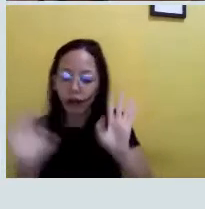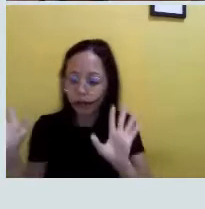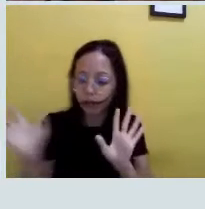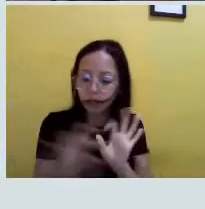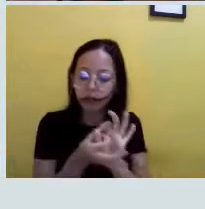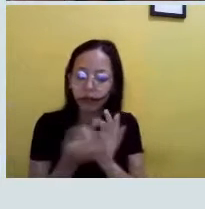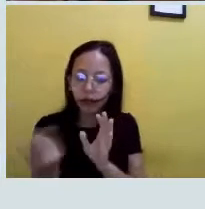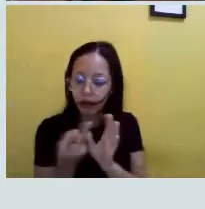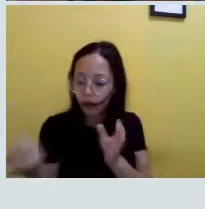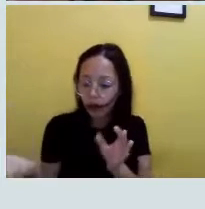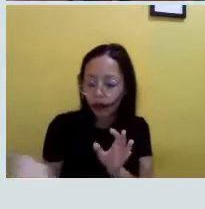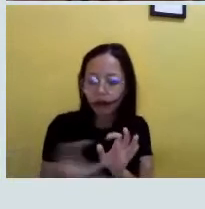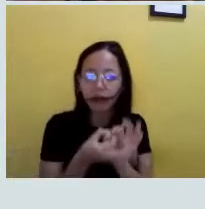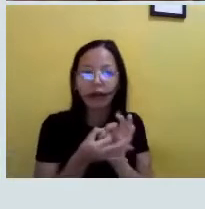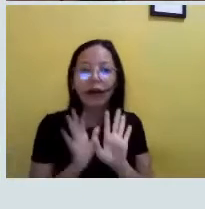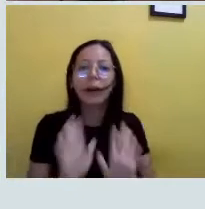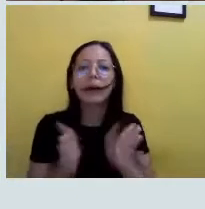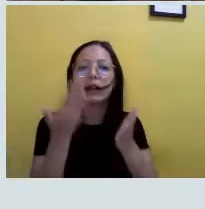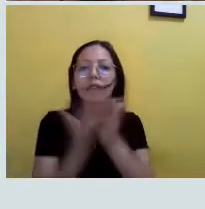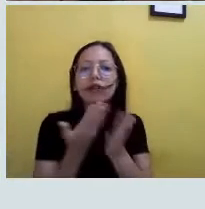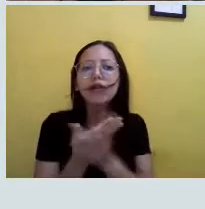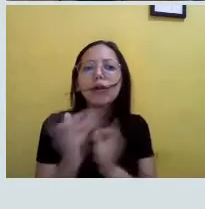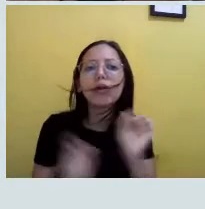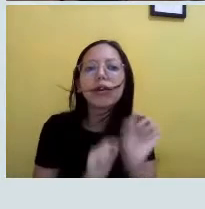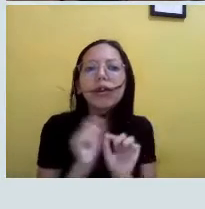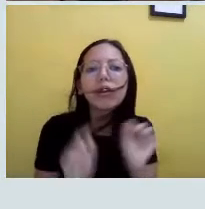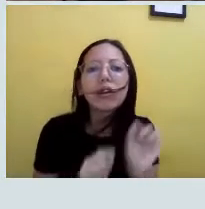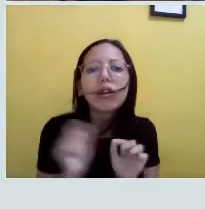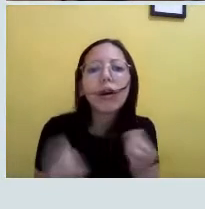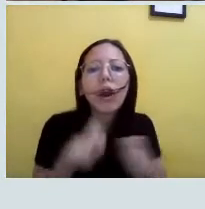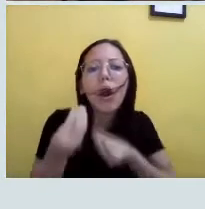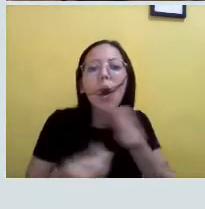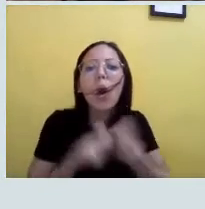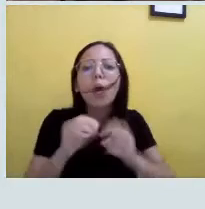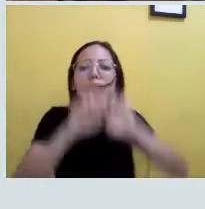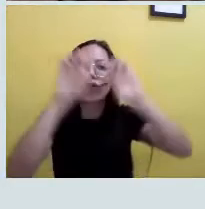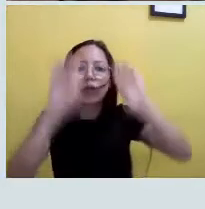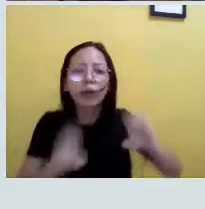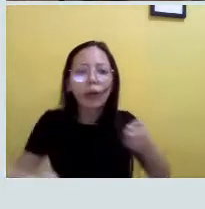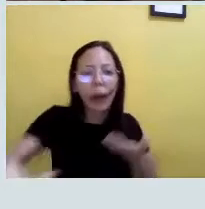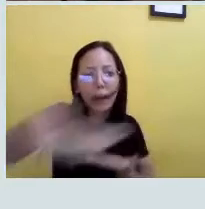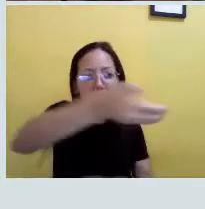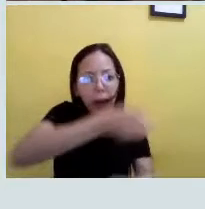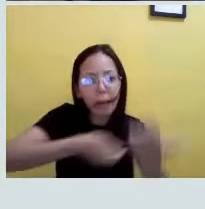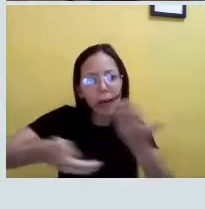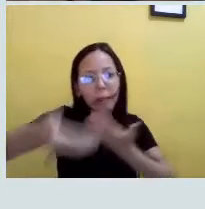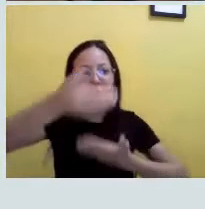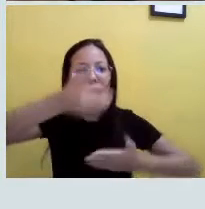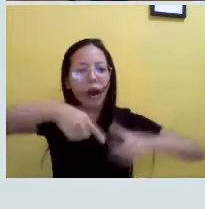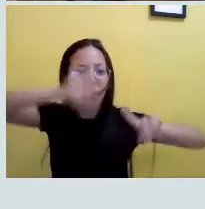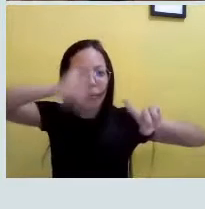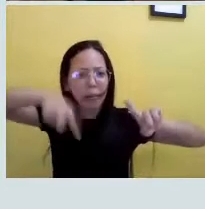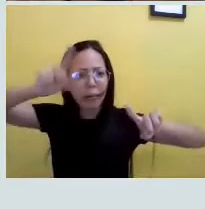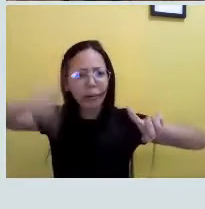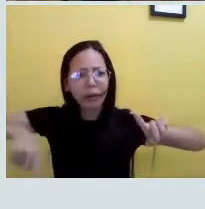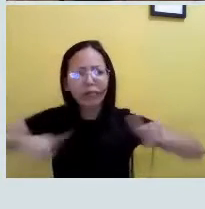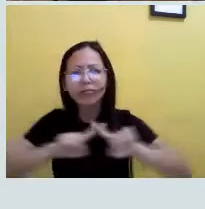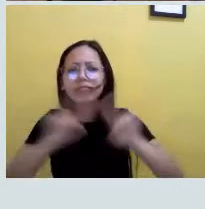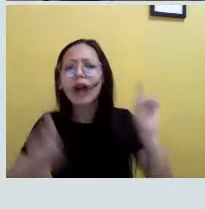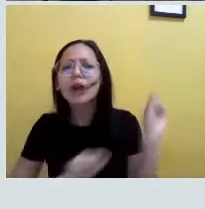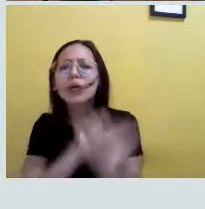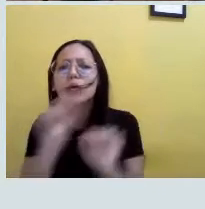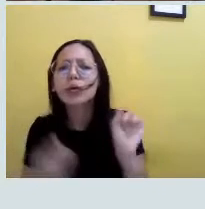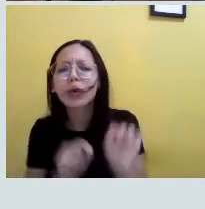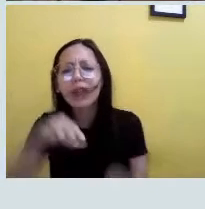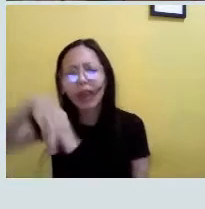Só que a química, ela vai estudar justamente essas estruturas e essas alterações que estão ocorrendo da matéria, tendo